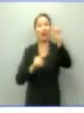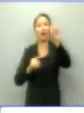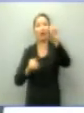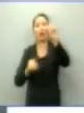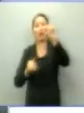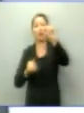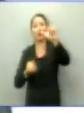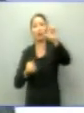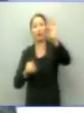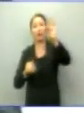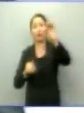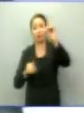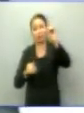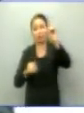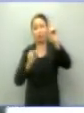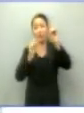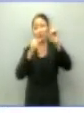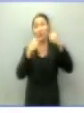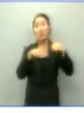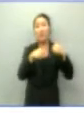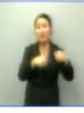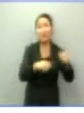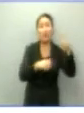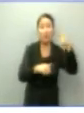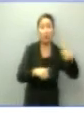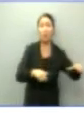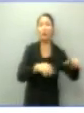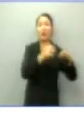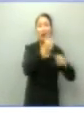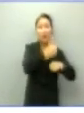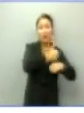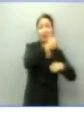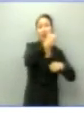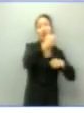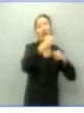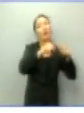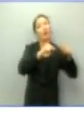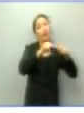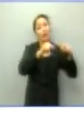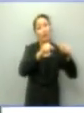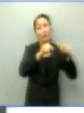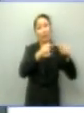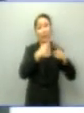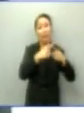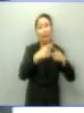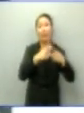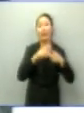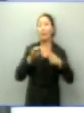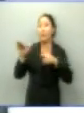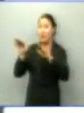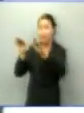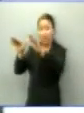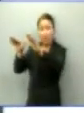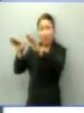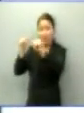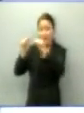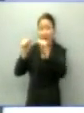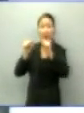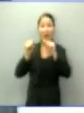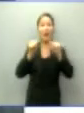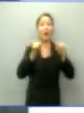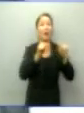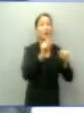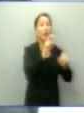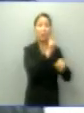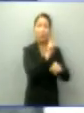horas por dia para acolher dependentes químicos em crise, para que eles possam receber o tratamento